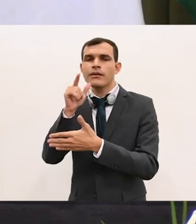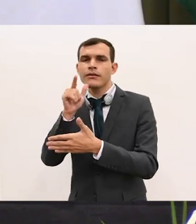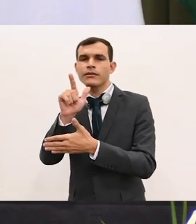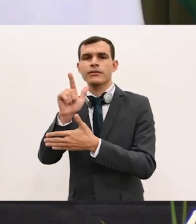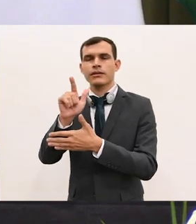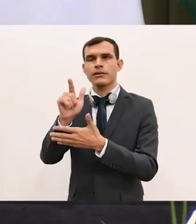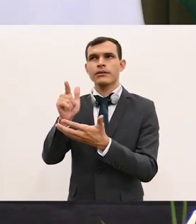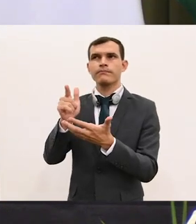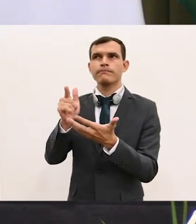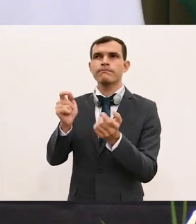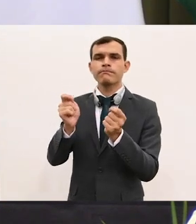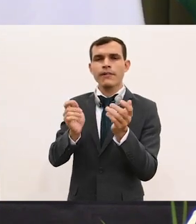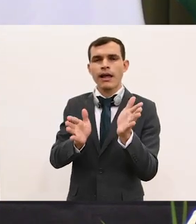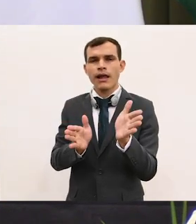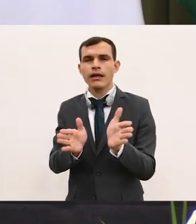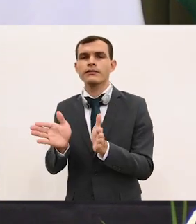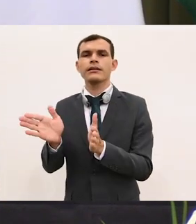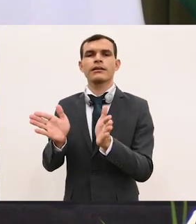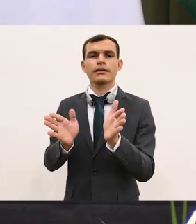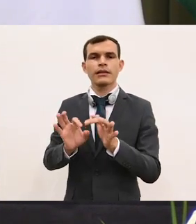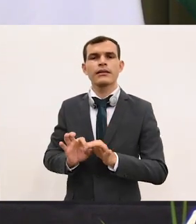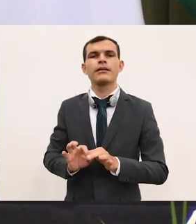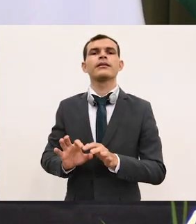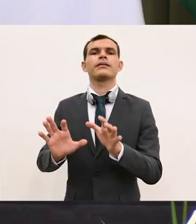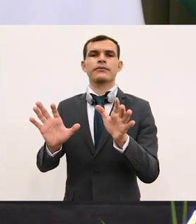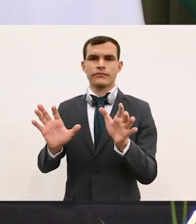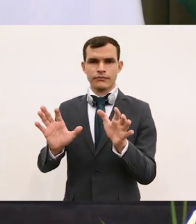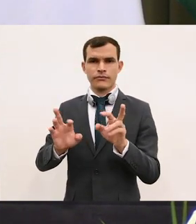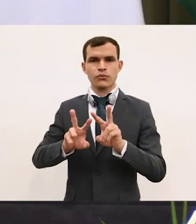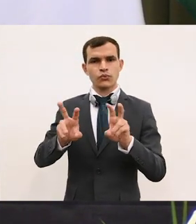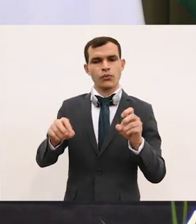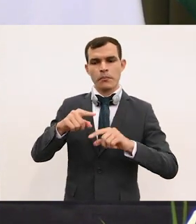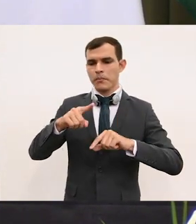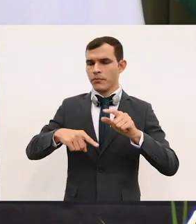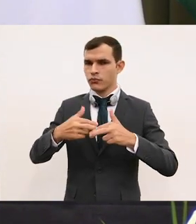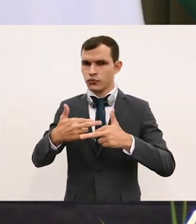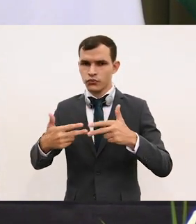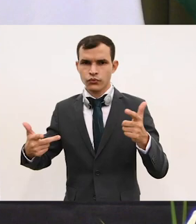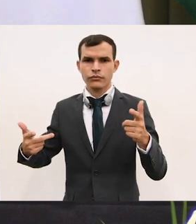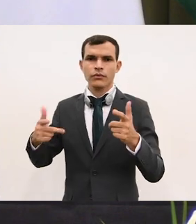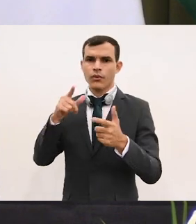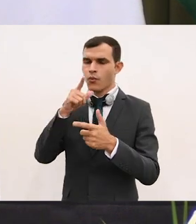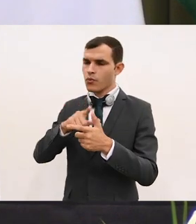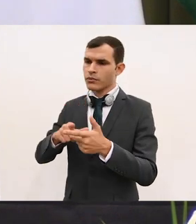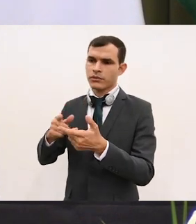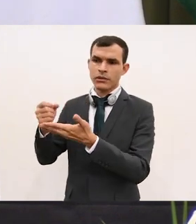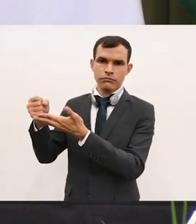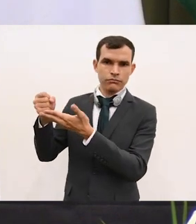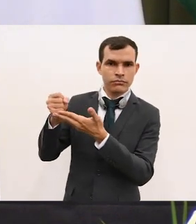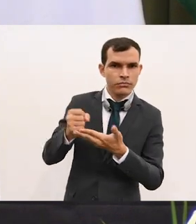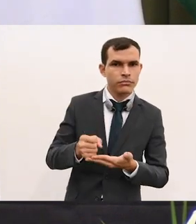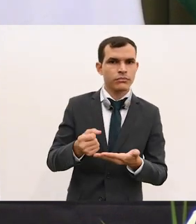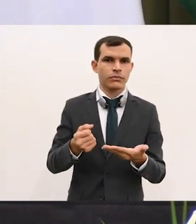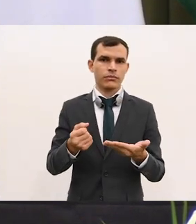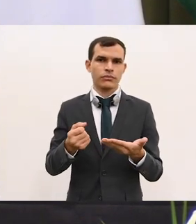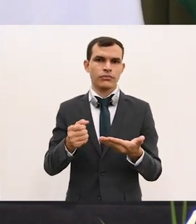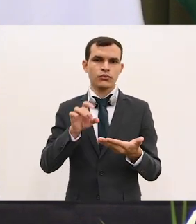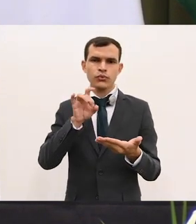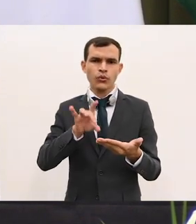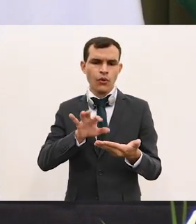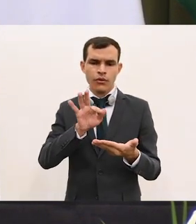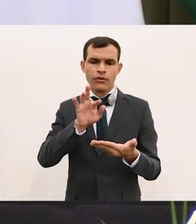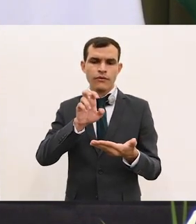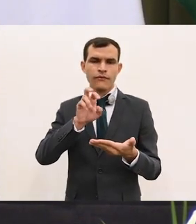fluxo desses insumos. Eu me refiro, claro, também aos fertilizantes, mas também a outros, como, por exemplo, sementes, mas vamos ficar nos